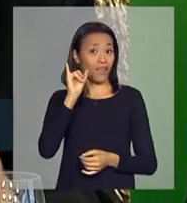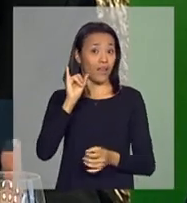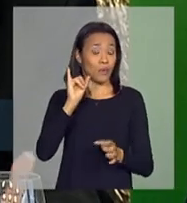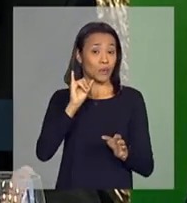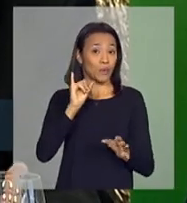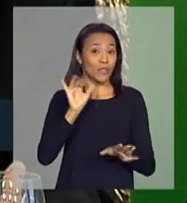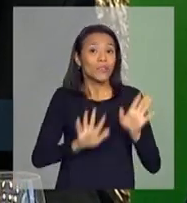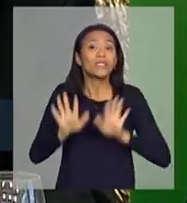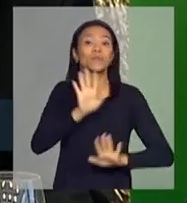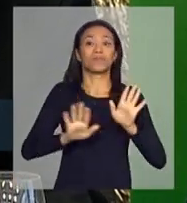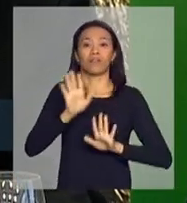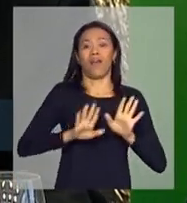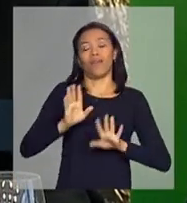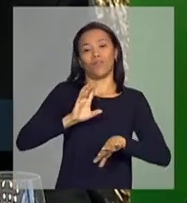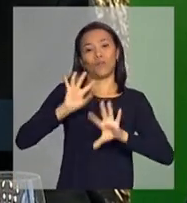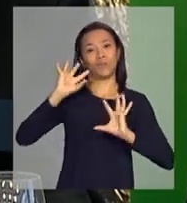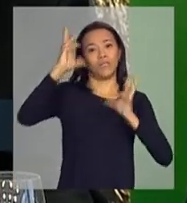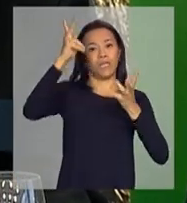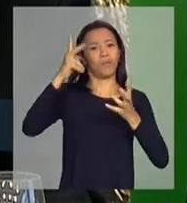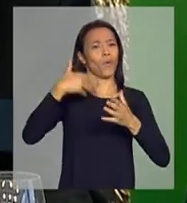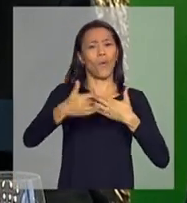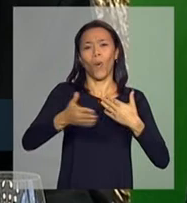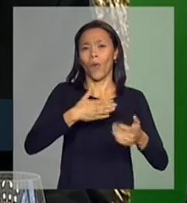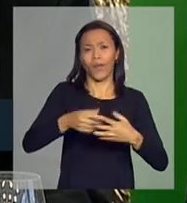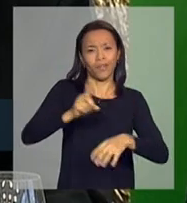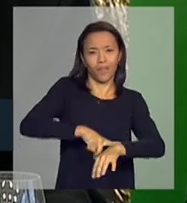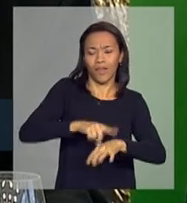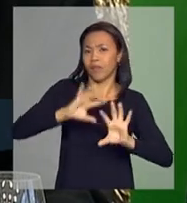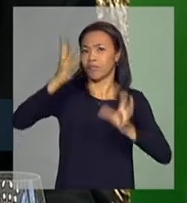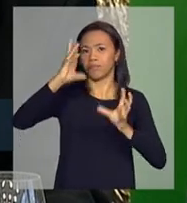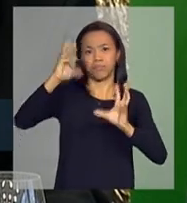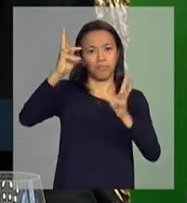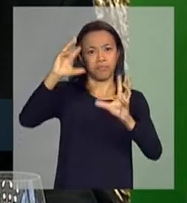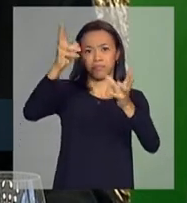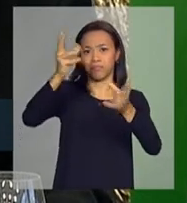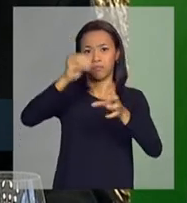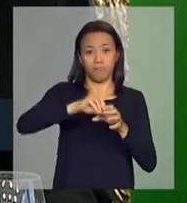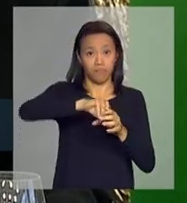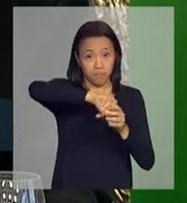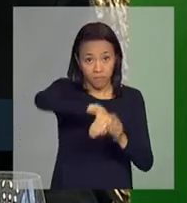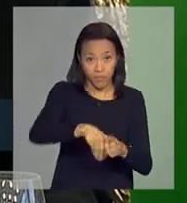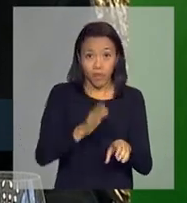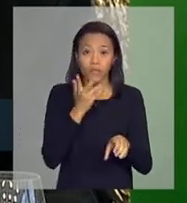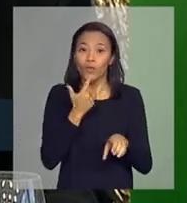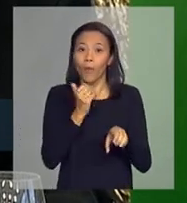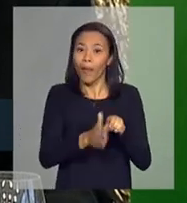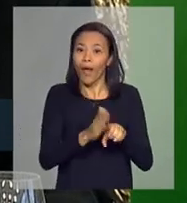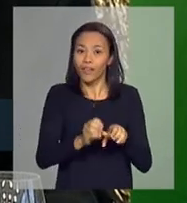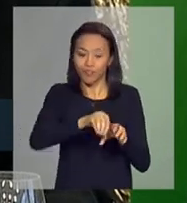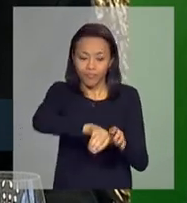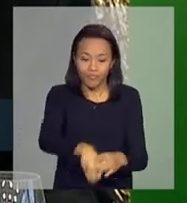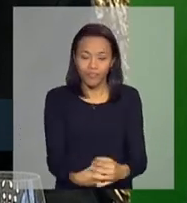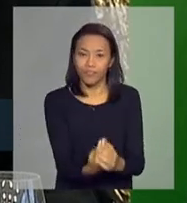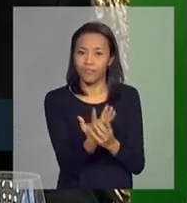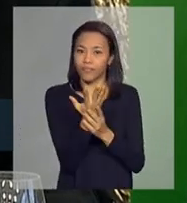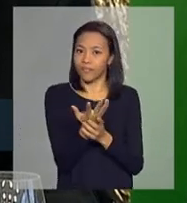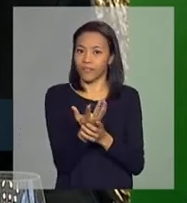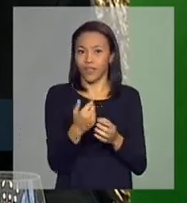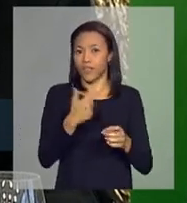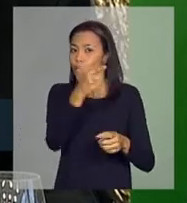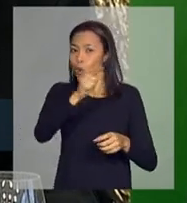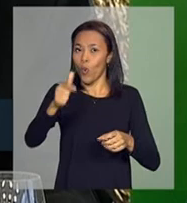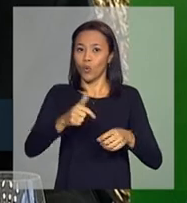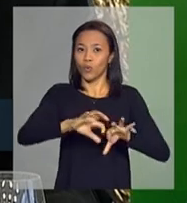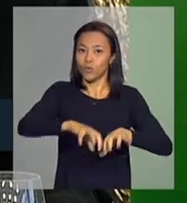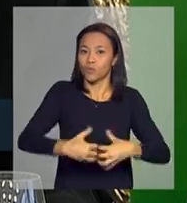Nós vamos produzir tomate em qualquer época, hósforo de grangeiro, em qualquer época do ano. E as outras culturas